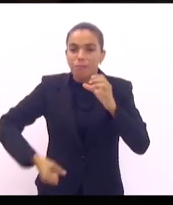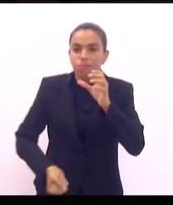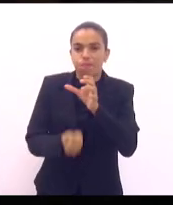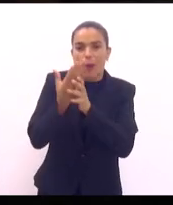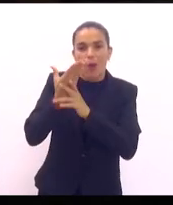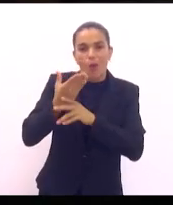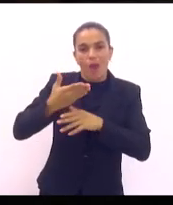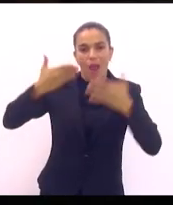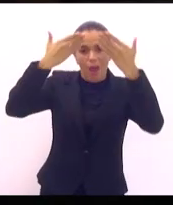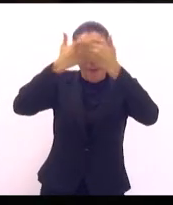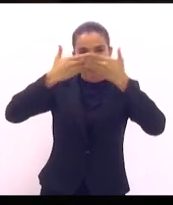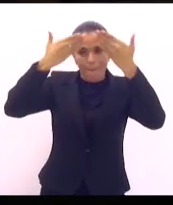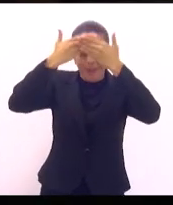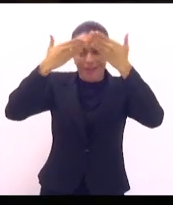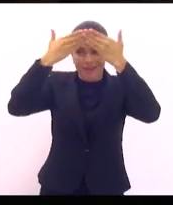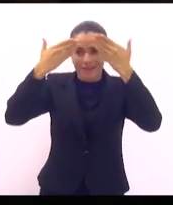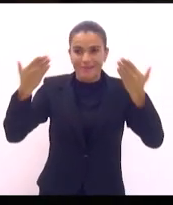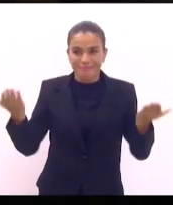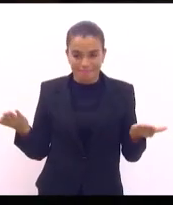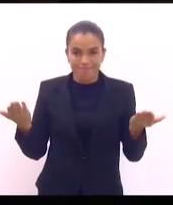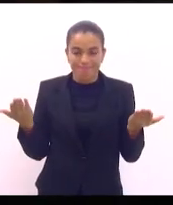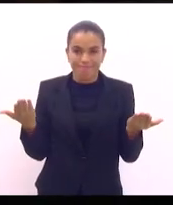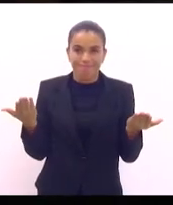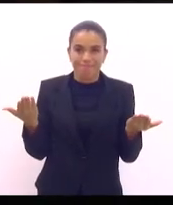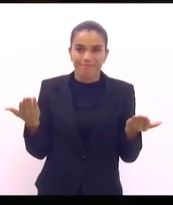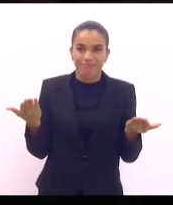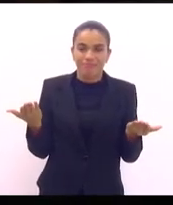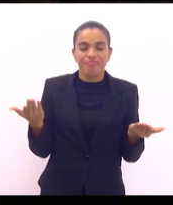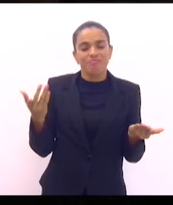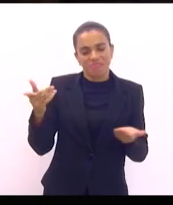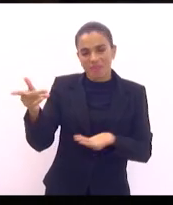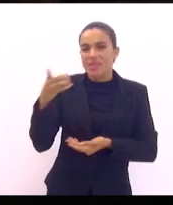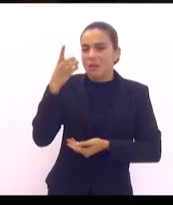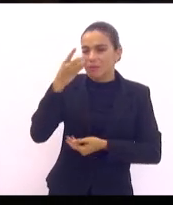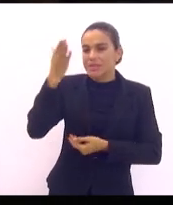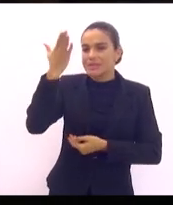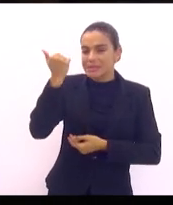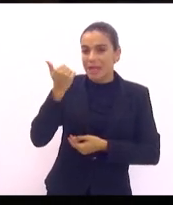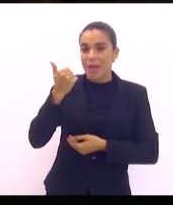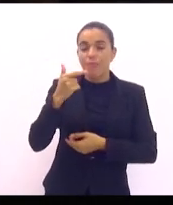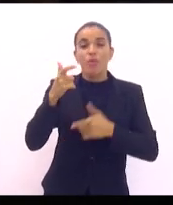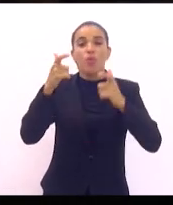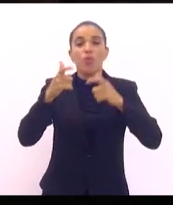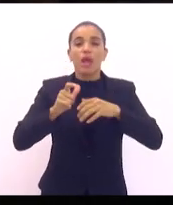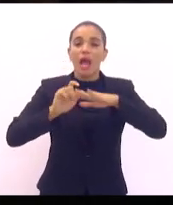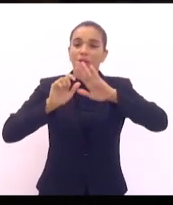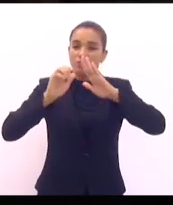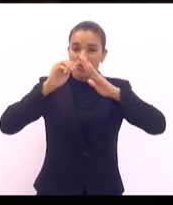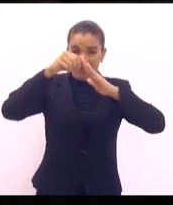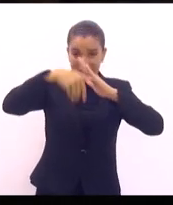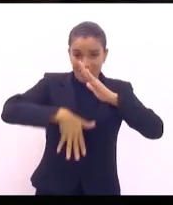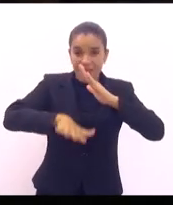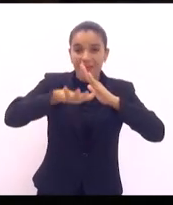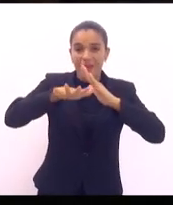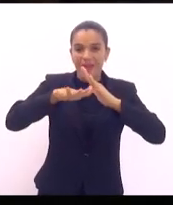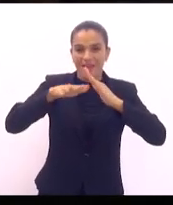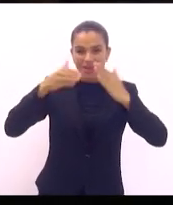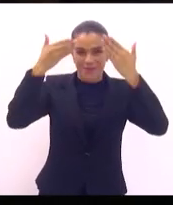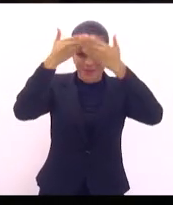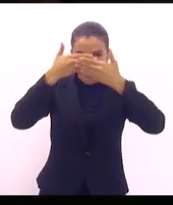que pareça, senhor presidente, o deputado Atila Nunes sabe disso, num terreiro de Umbanda, quando